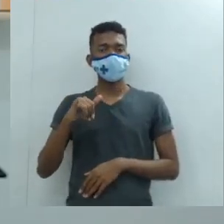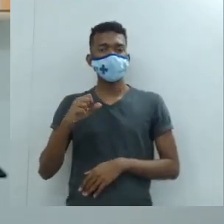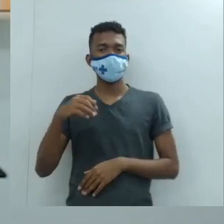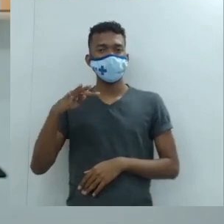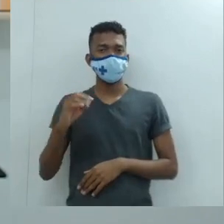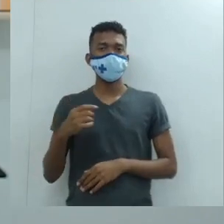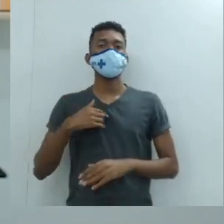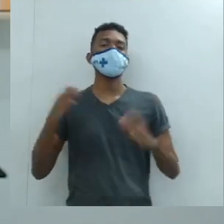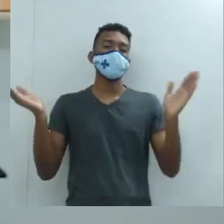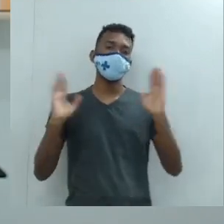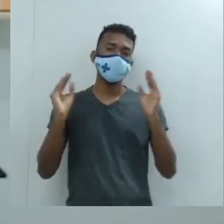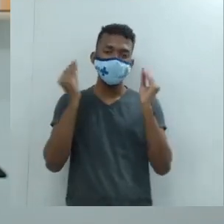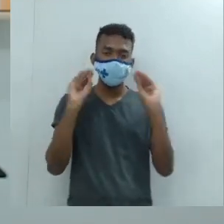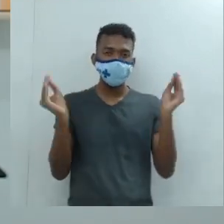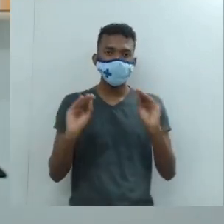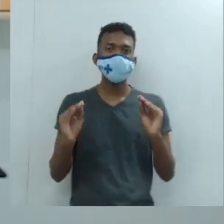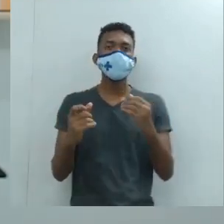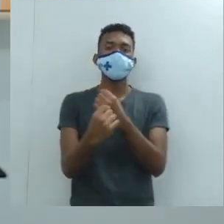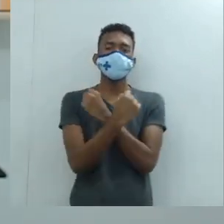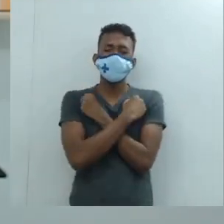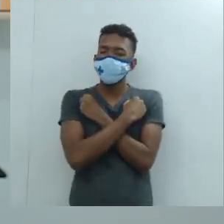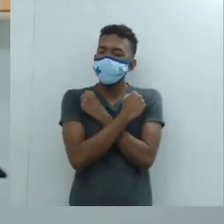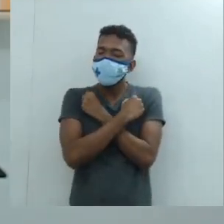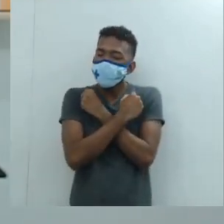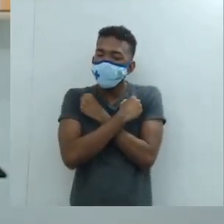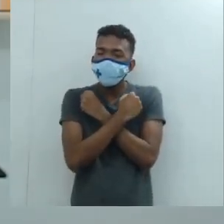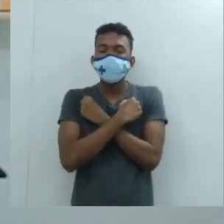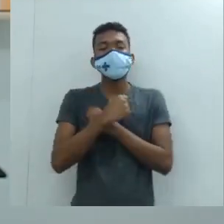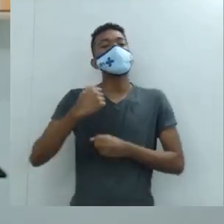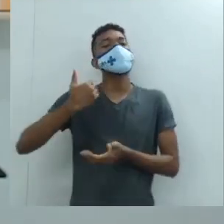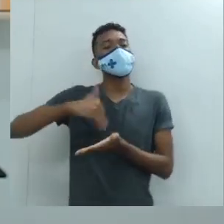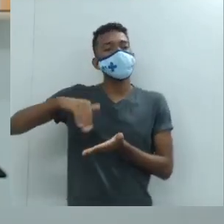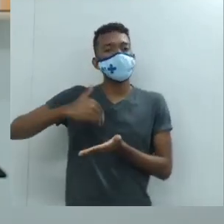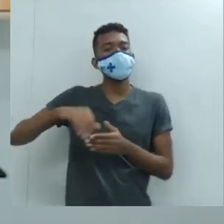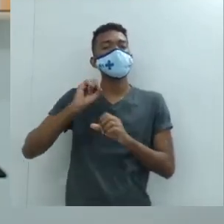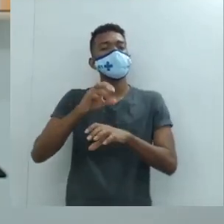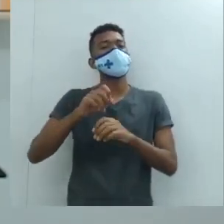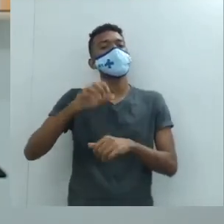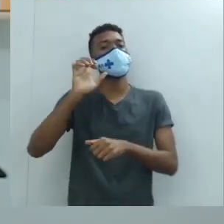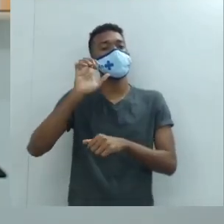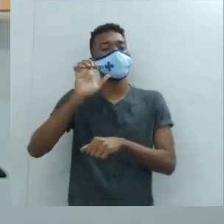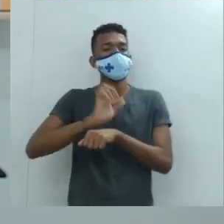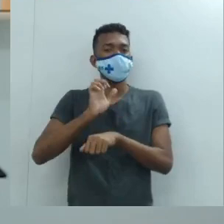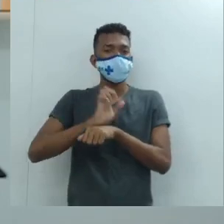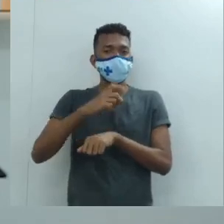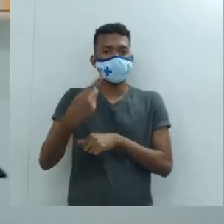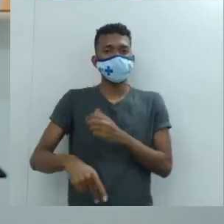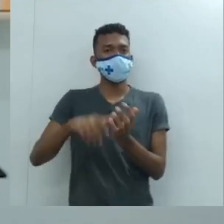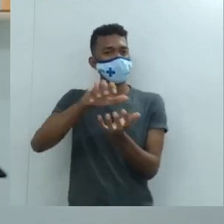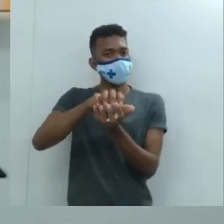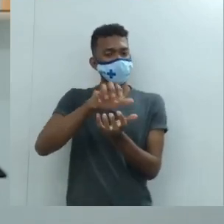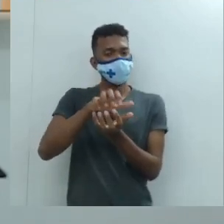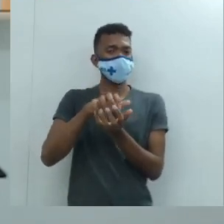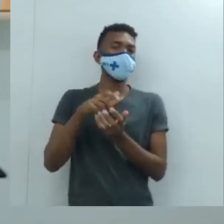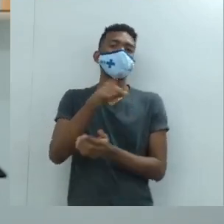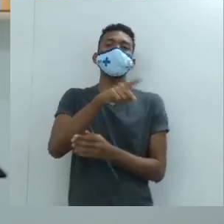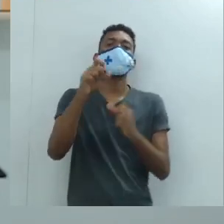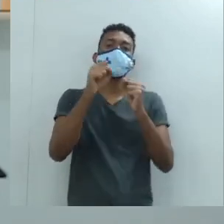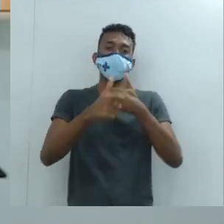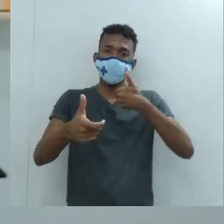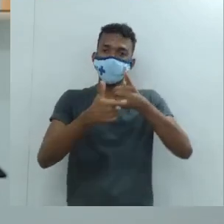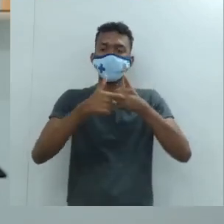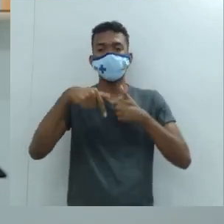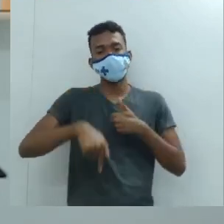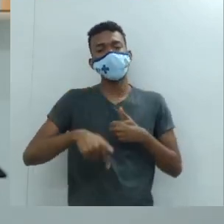aqui se despede, e deixo um grande abraço da Secretaria de Educação do Estado de Pernambuco, e que você curta esta